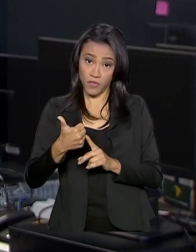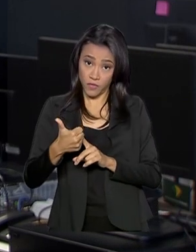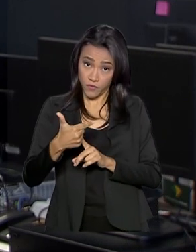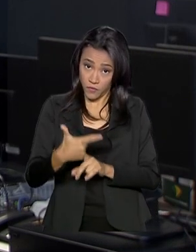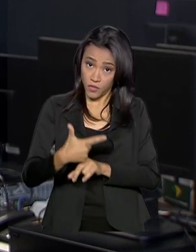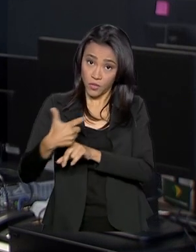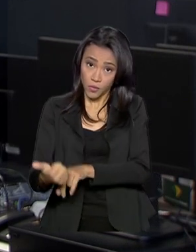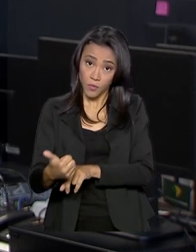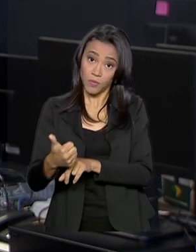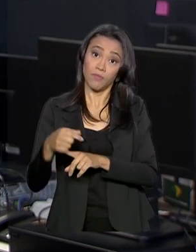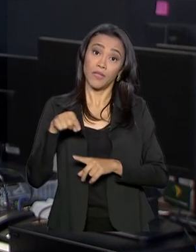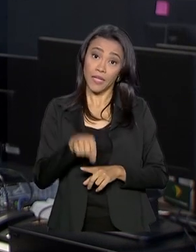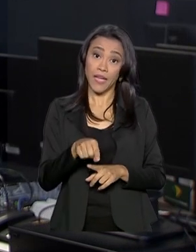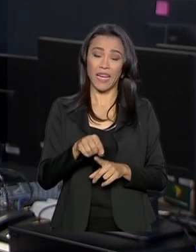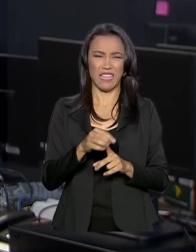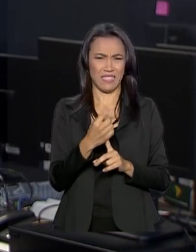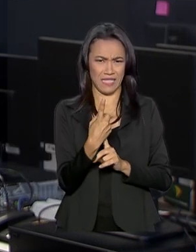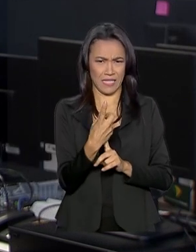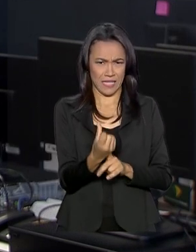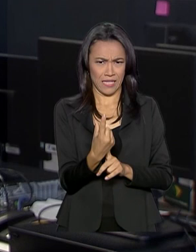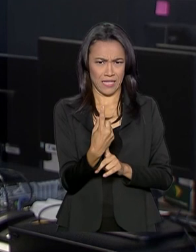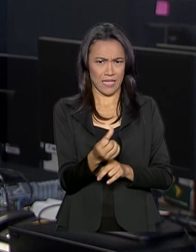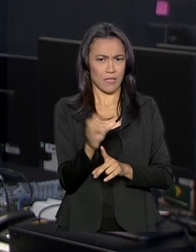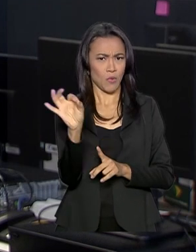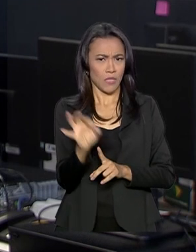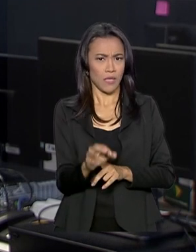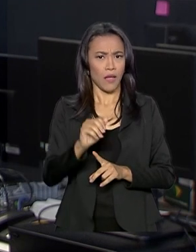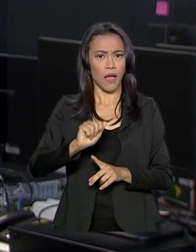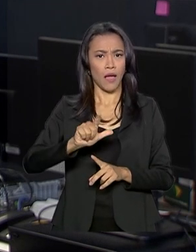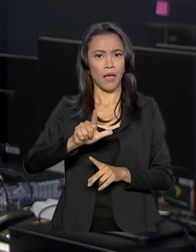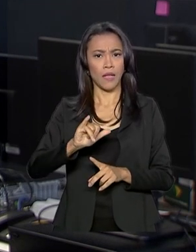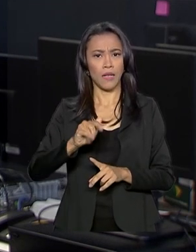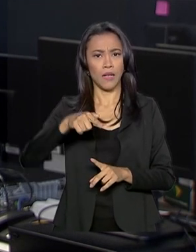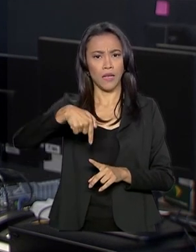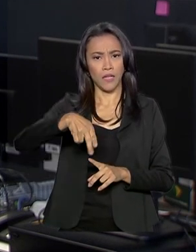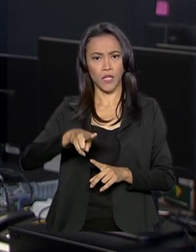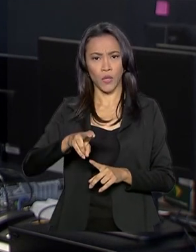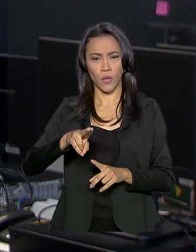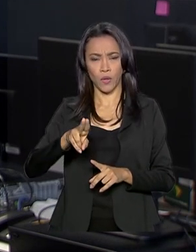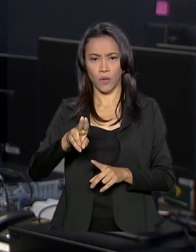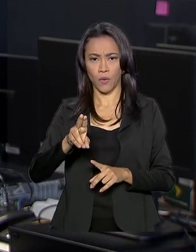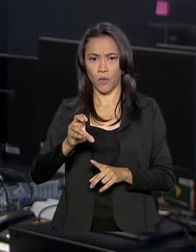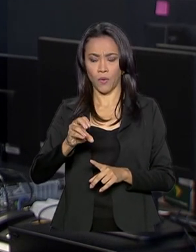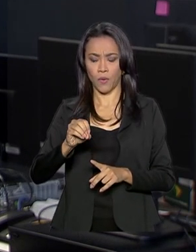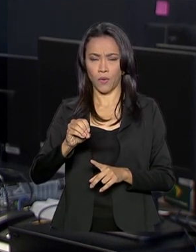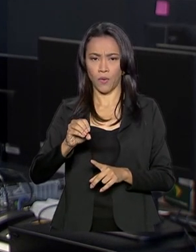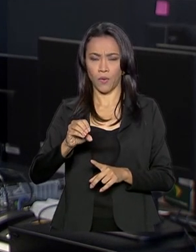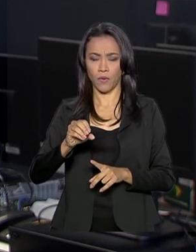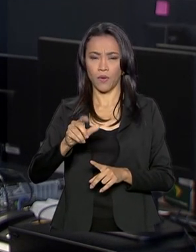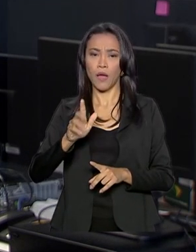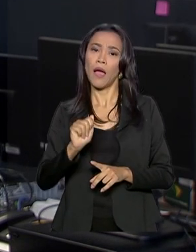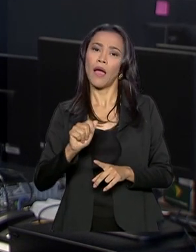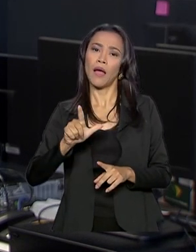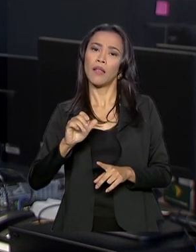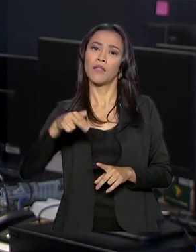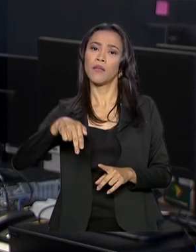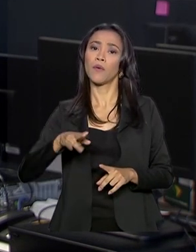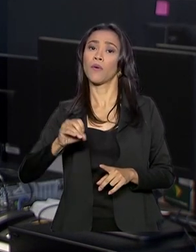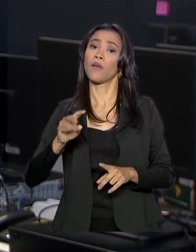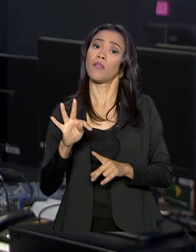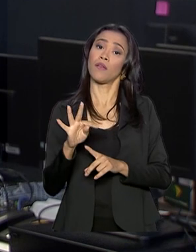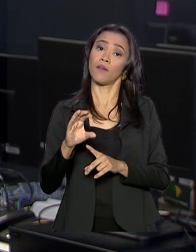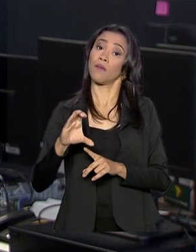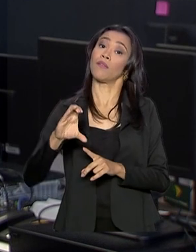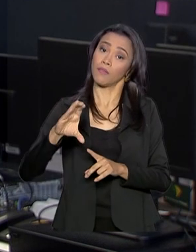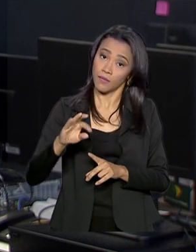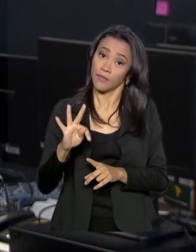chegavam a 16%. A nova lista se incorpora a outras 2.500 isenções tarifárias concedidas pelo